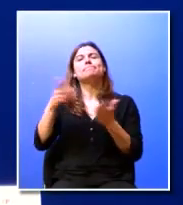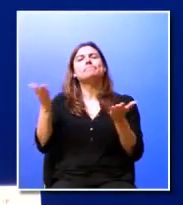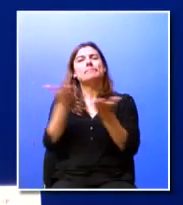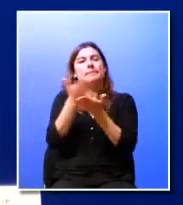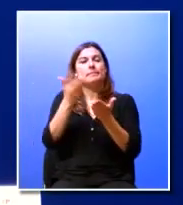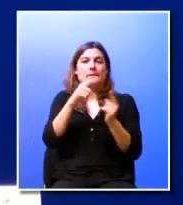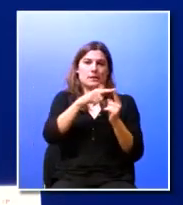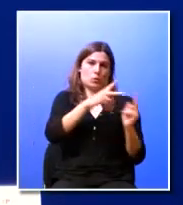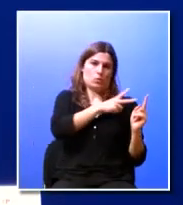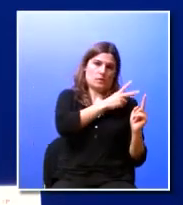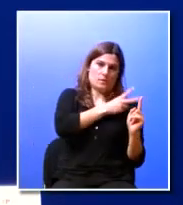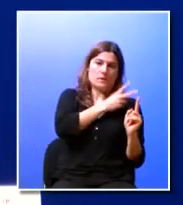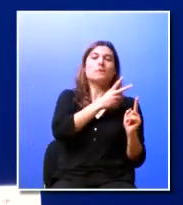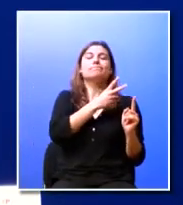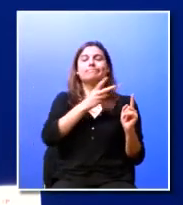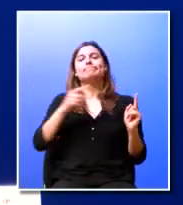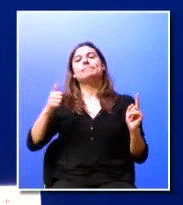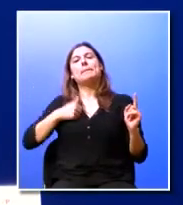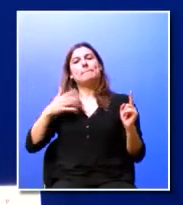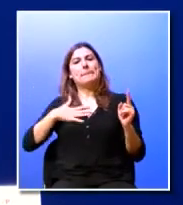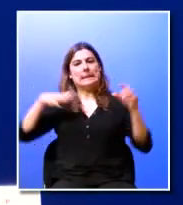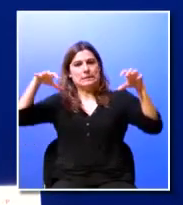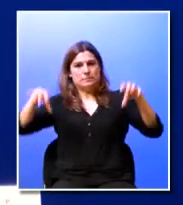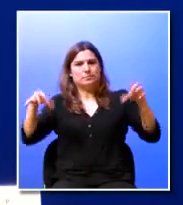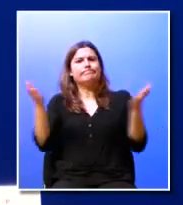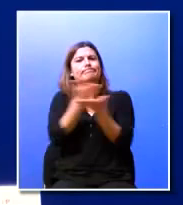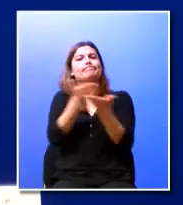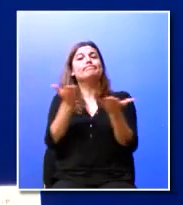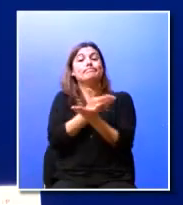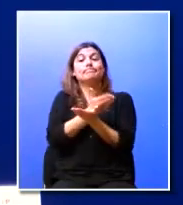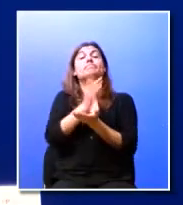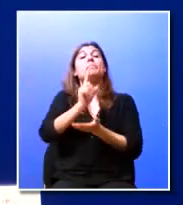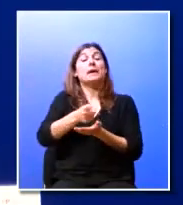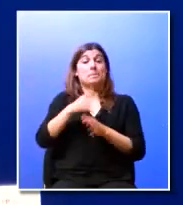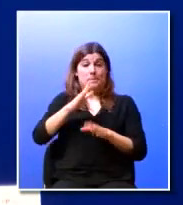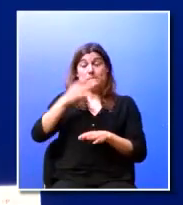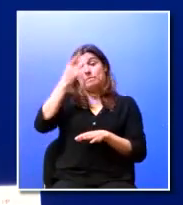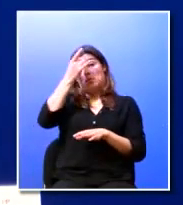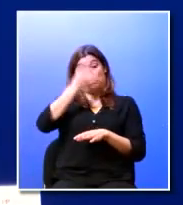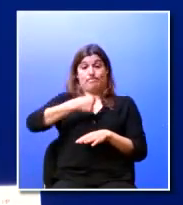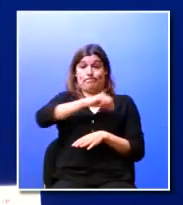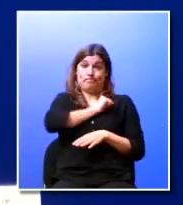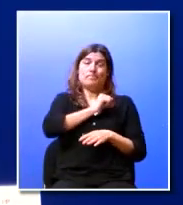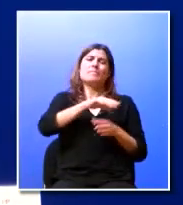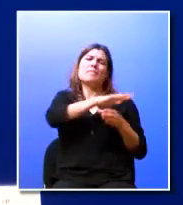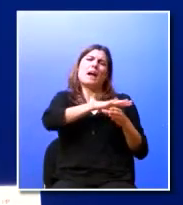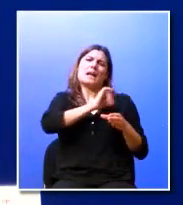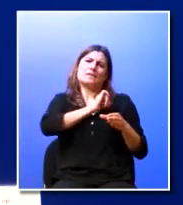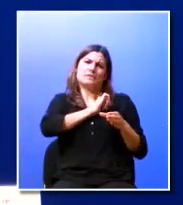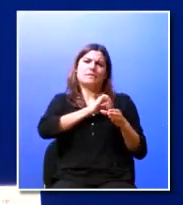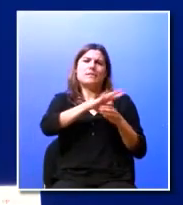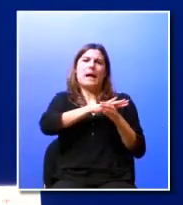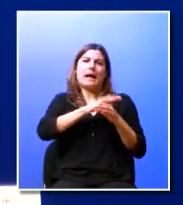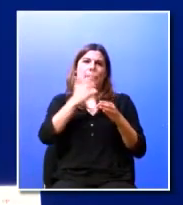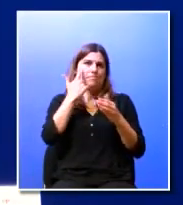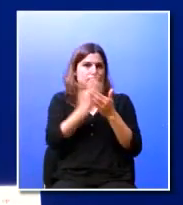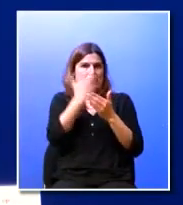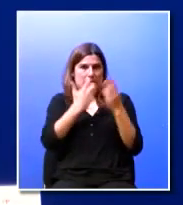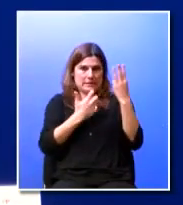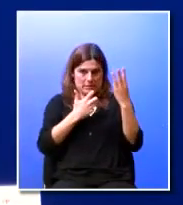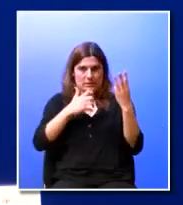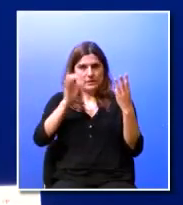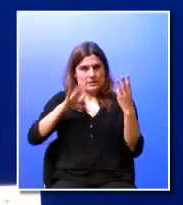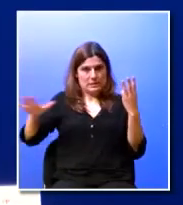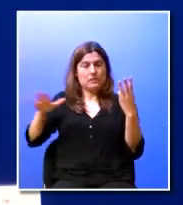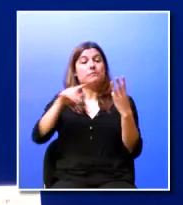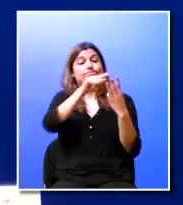entre a universidade e as empresas mas para nós e dadas as nossas áreas nossas três grandes áreas científicas aqui